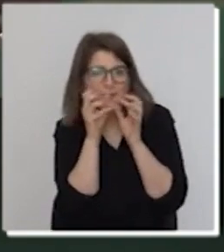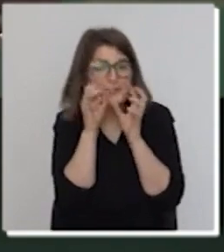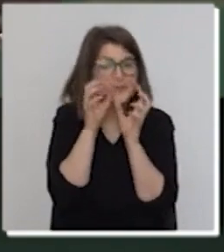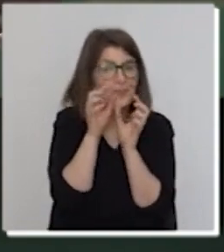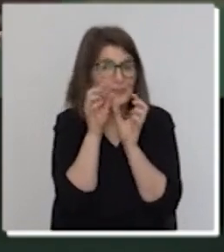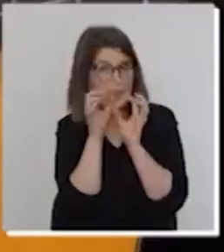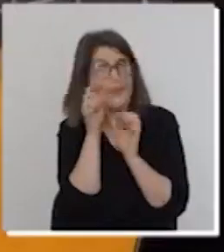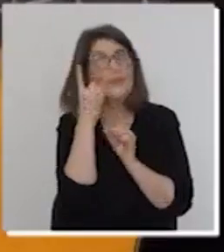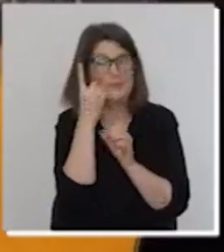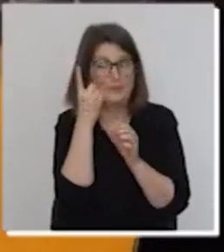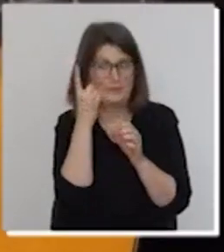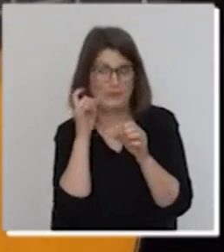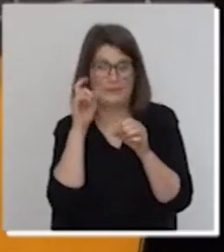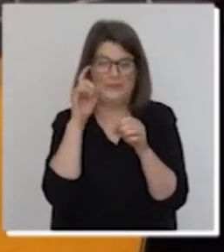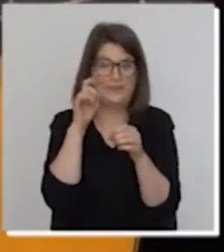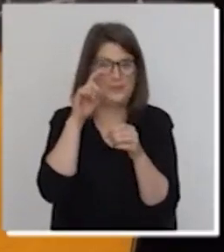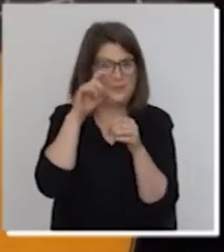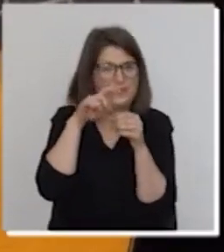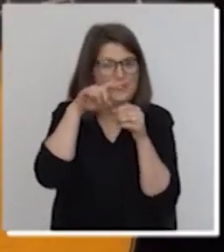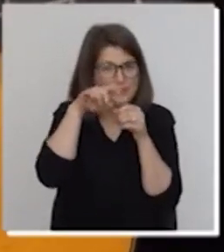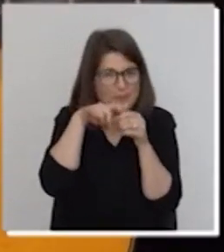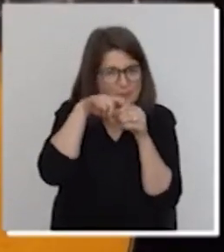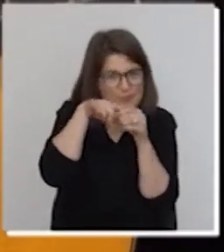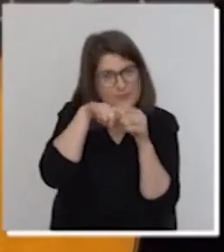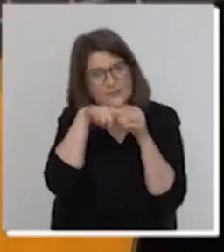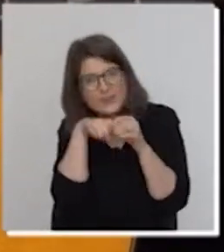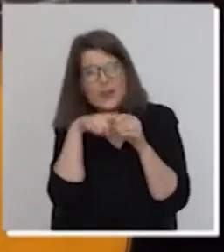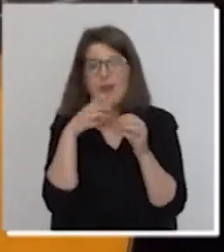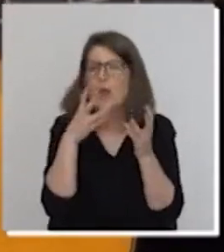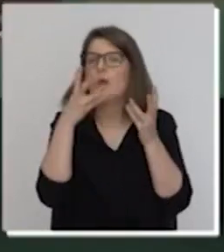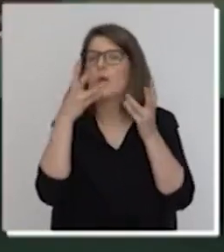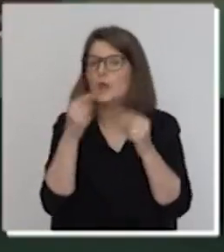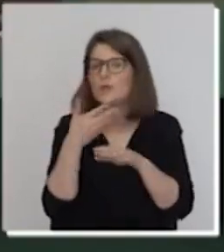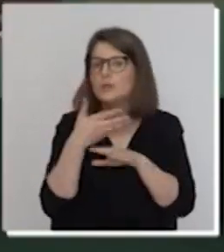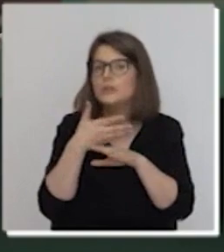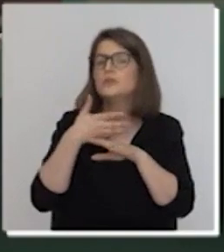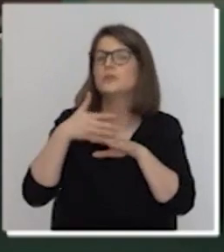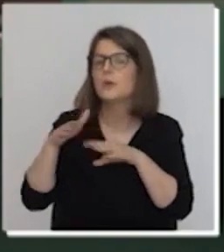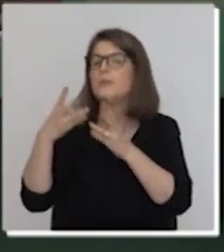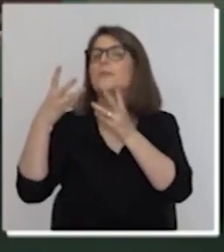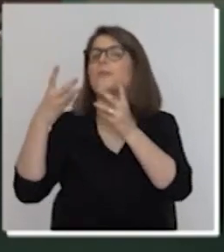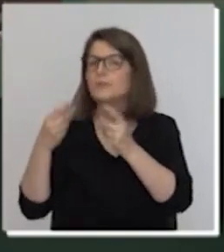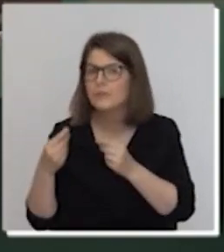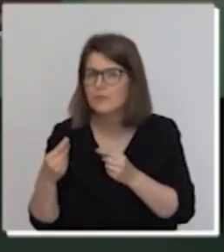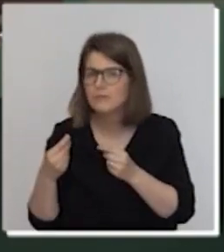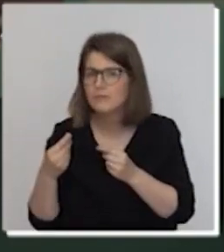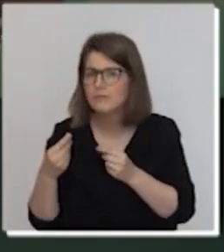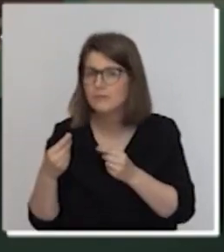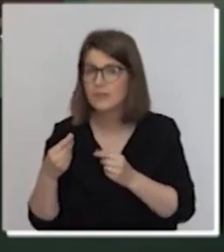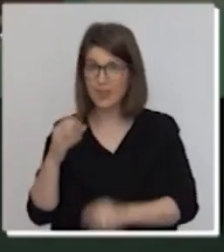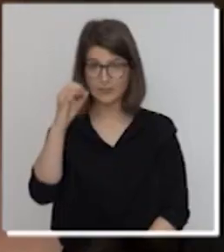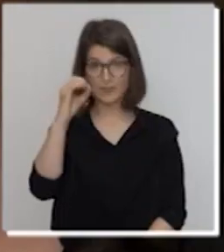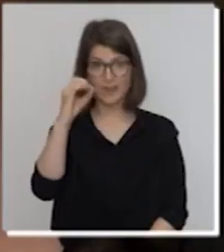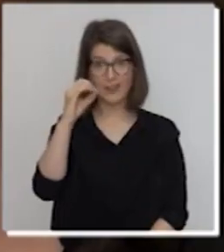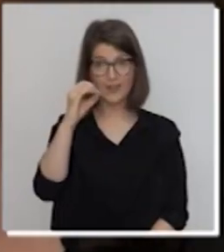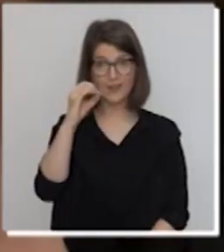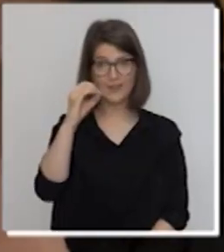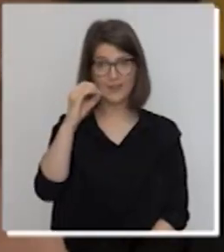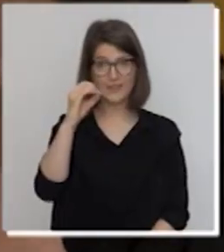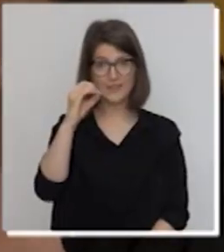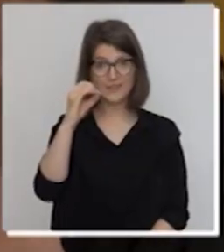ela entrou no formigueiro, quantas restam para entrar? Zero!